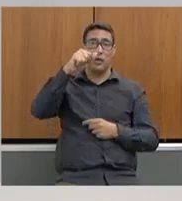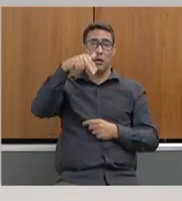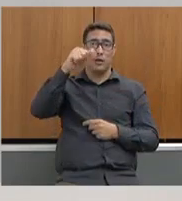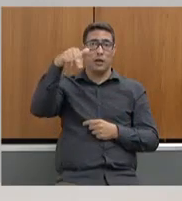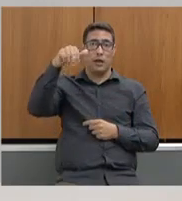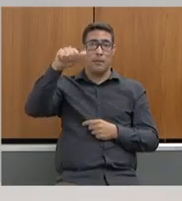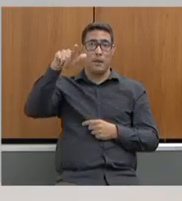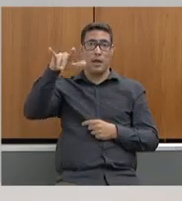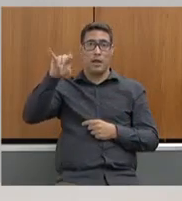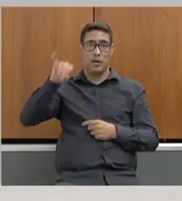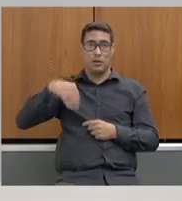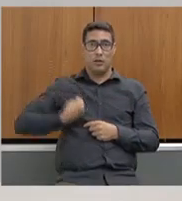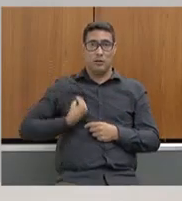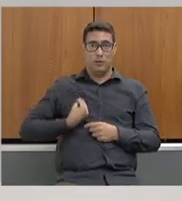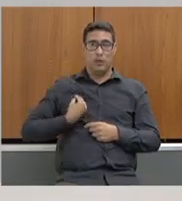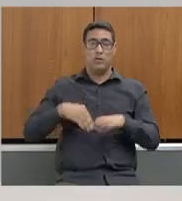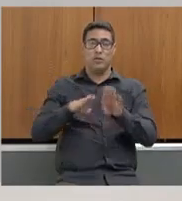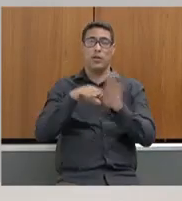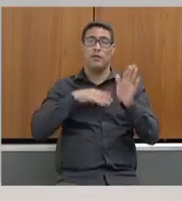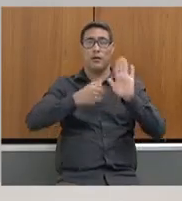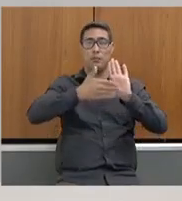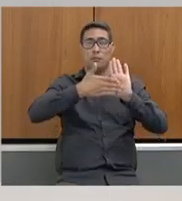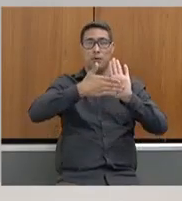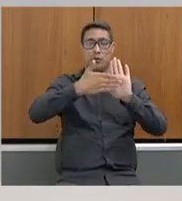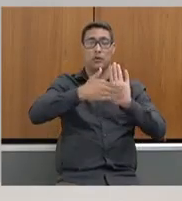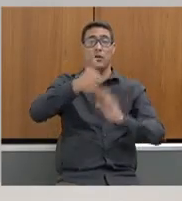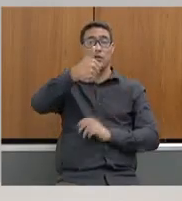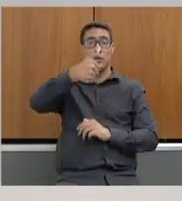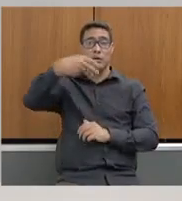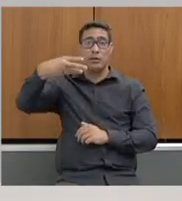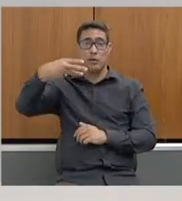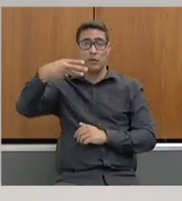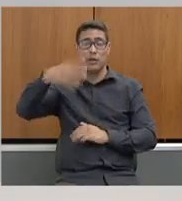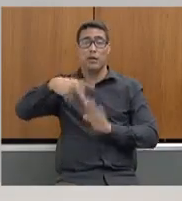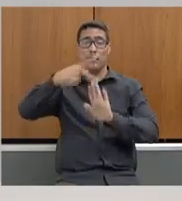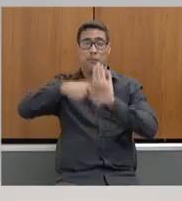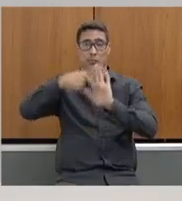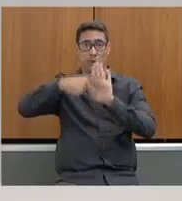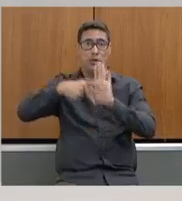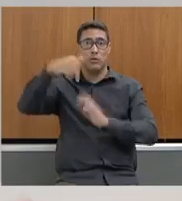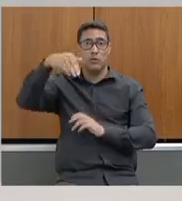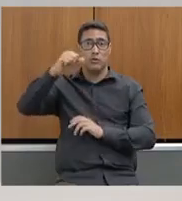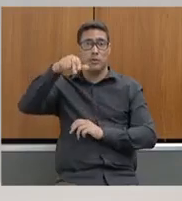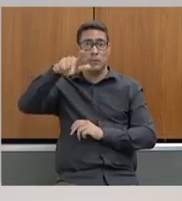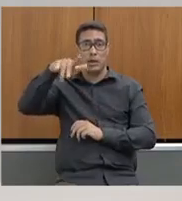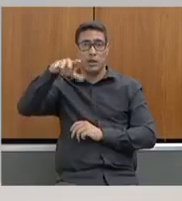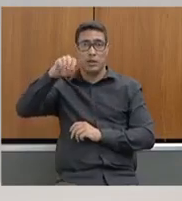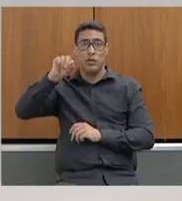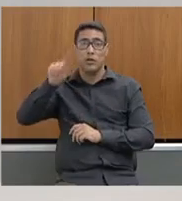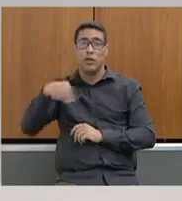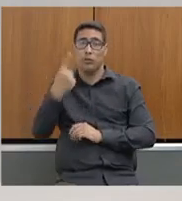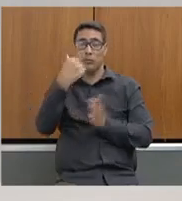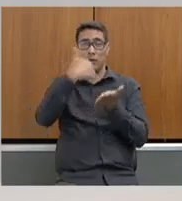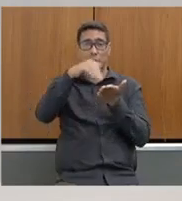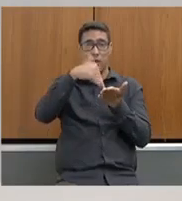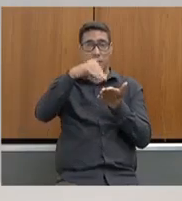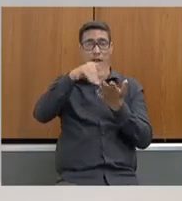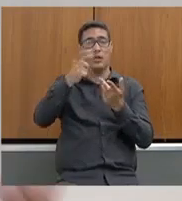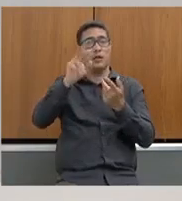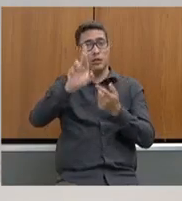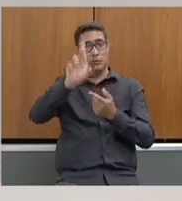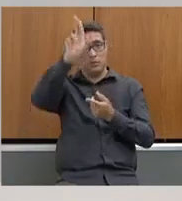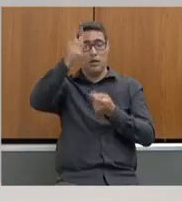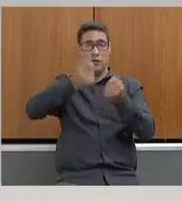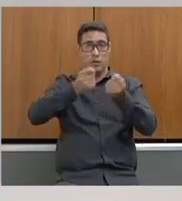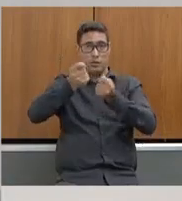proposto a pauta de 13 planos de manejo. Existe uma secretaria executiva, a secretária executiva